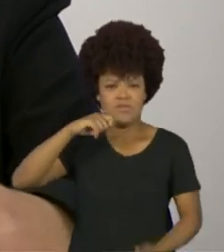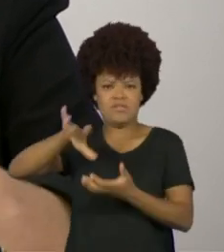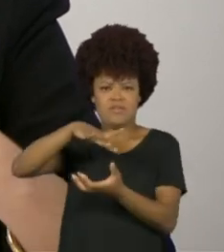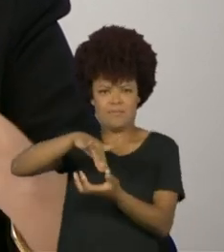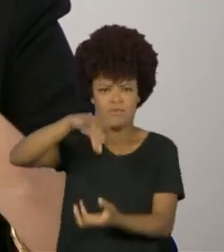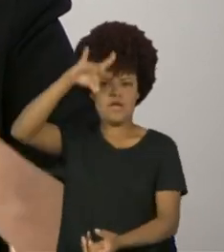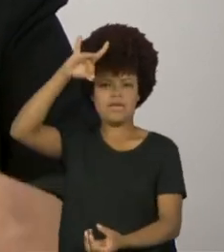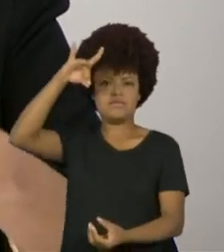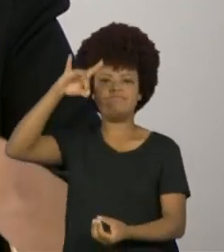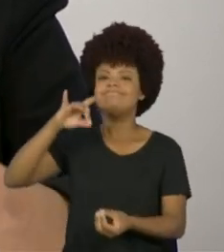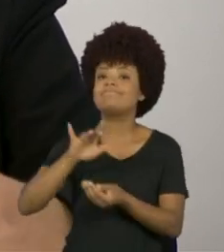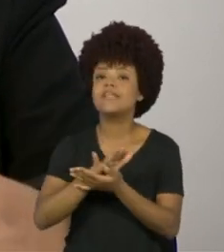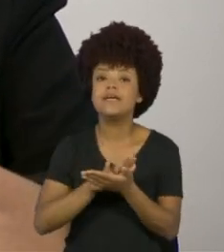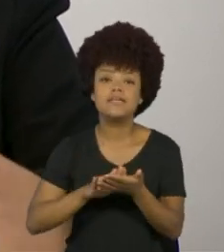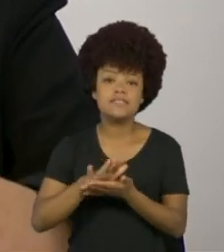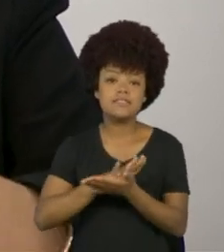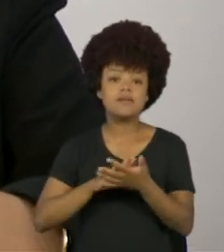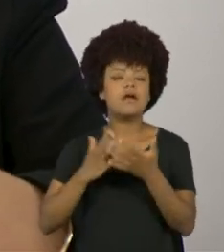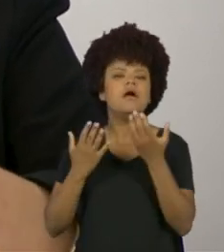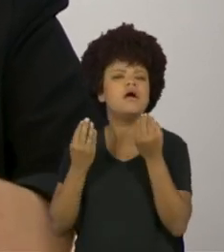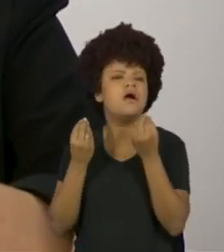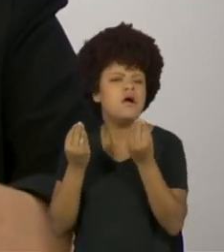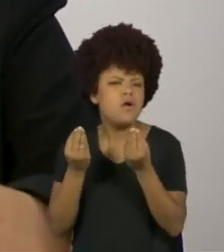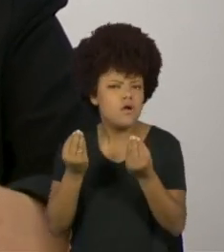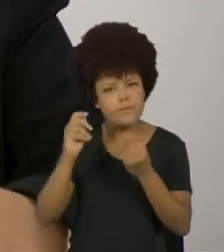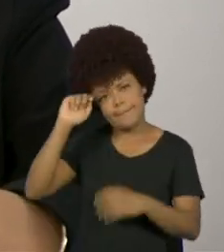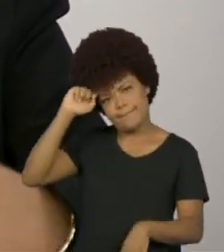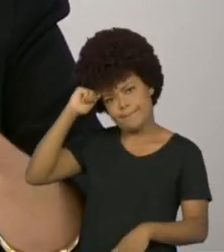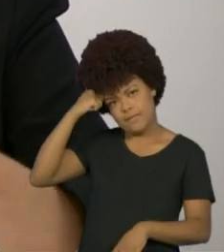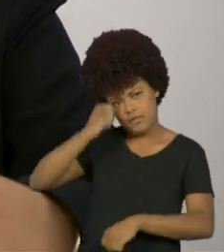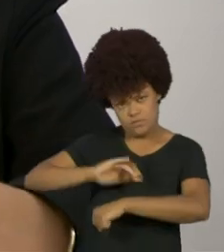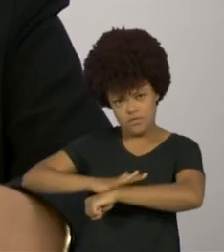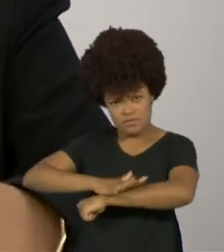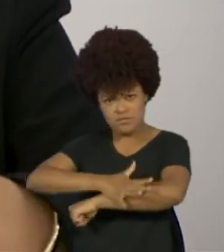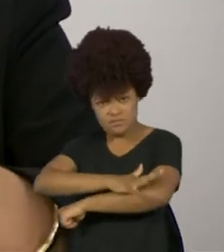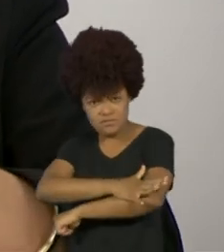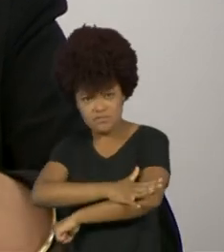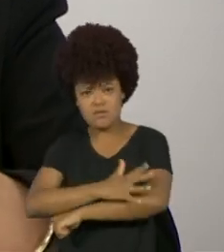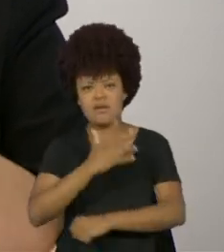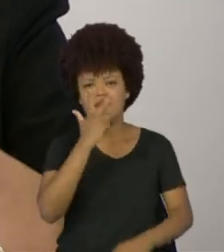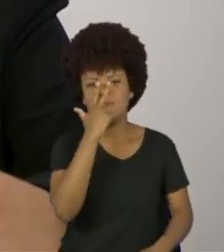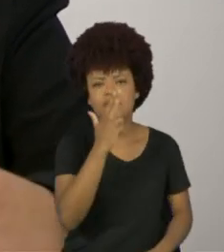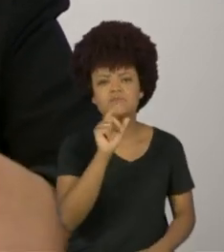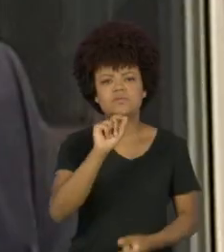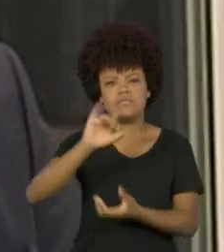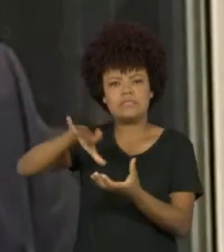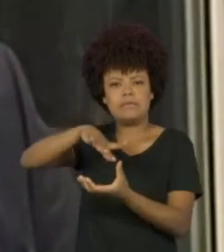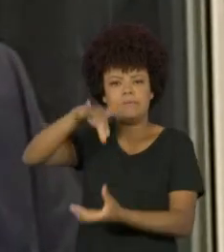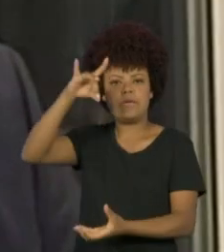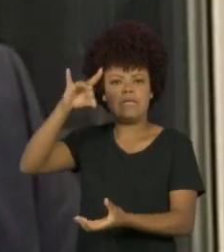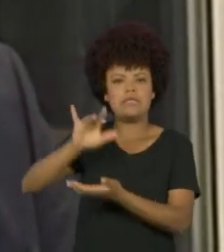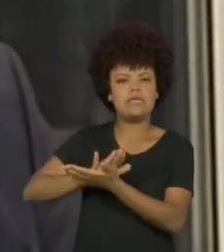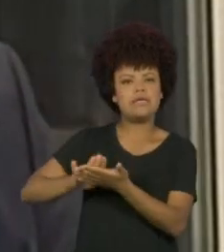manifesto que coloca o racismo integralmente associado a uma agenda de direitos, uma agenda de afirmação,